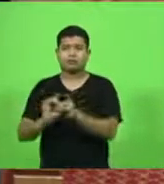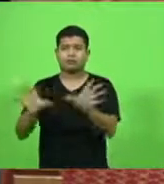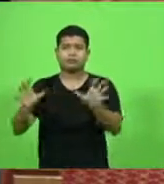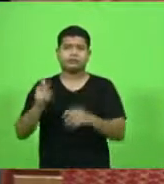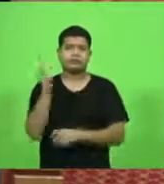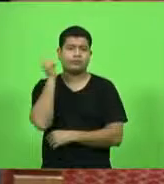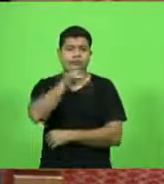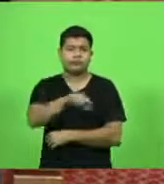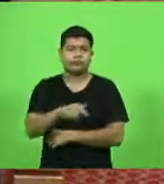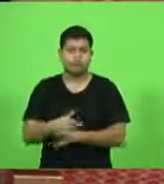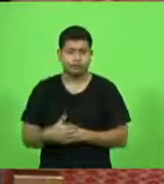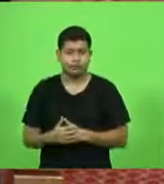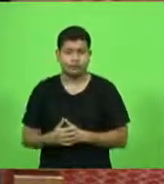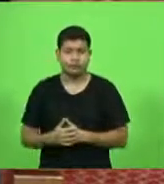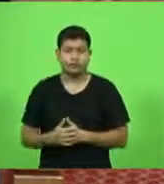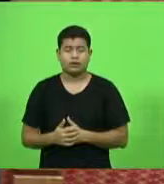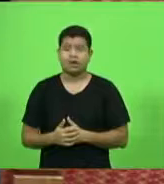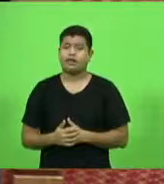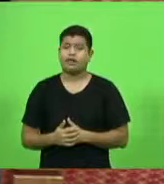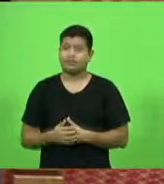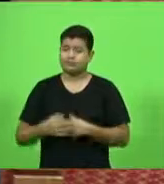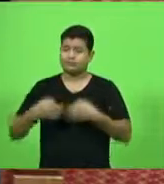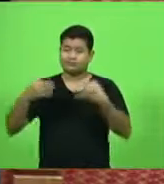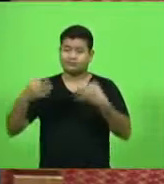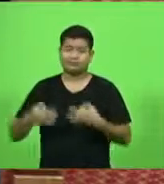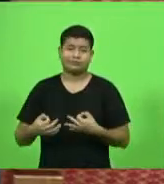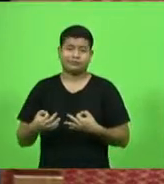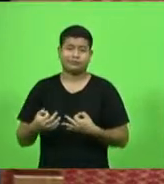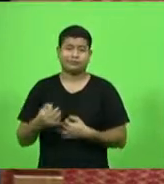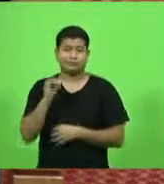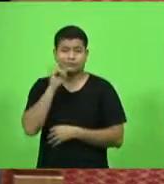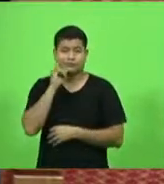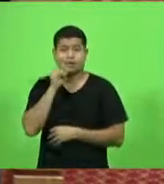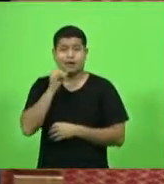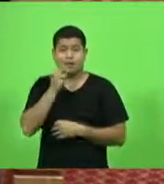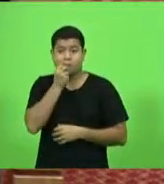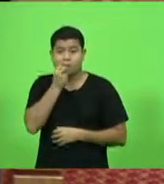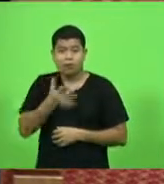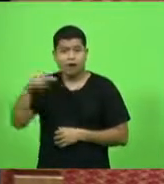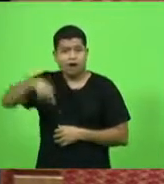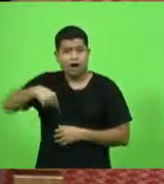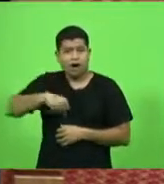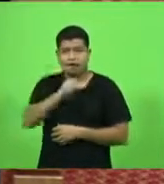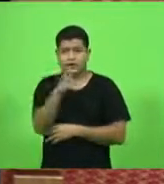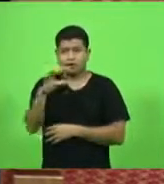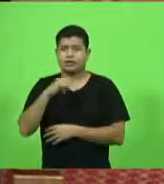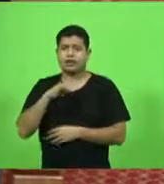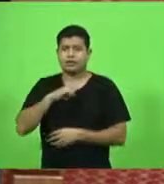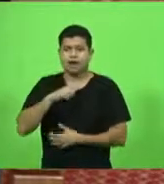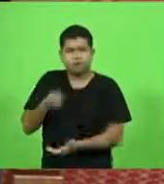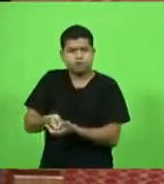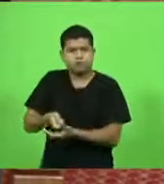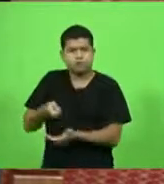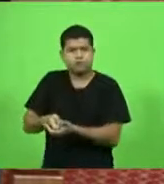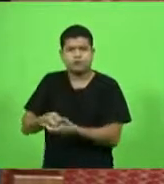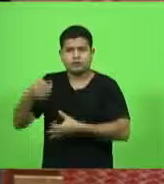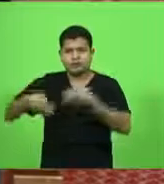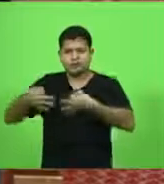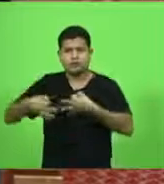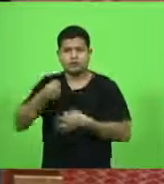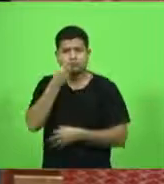é correto, felizmente em Santa Catarina a nossa justiça tem sido rigorosa, mas nós